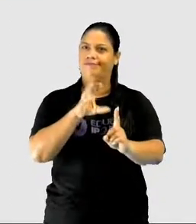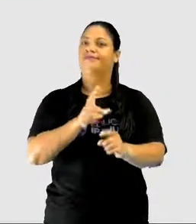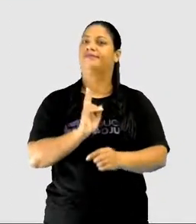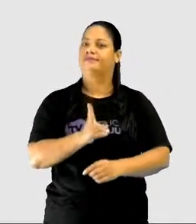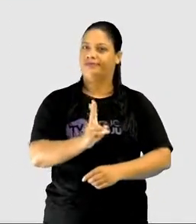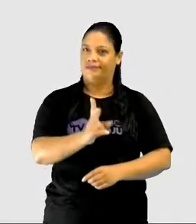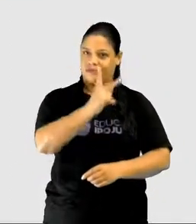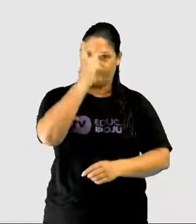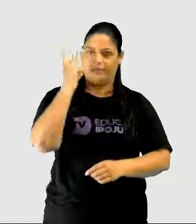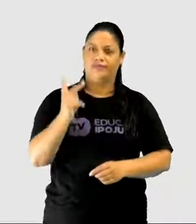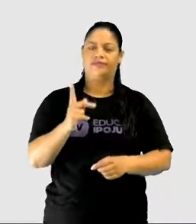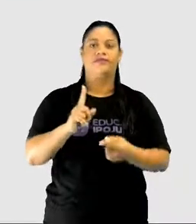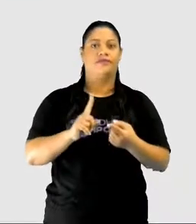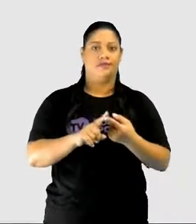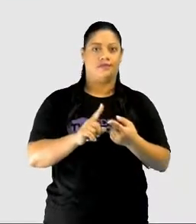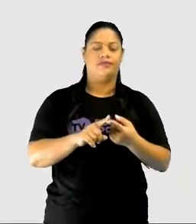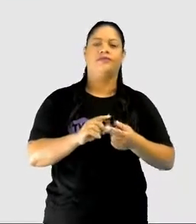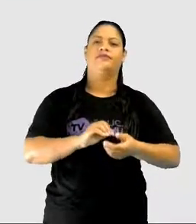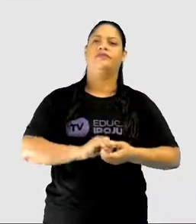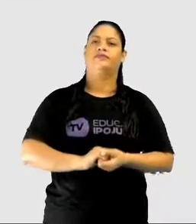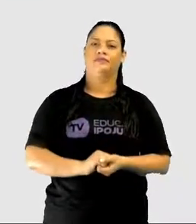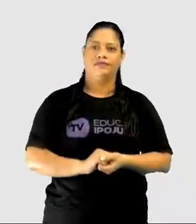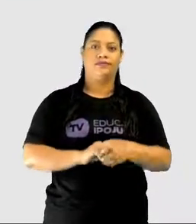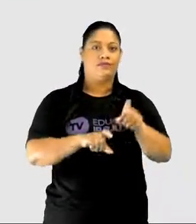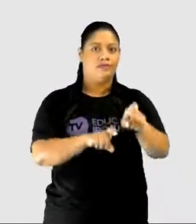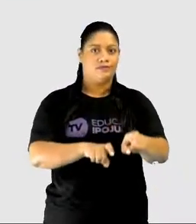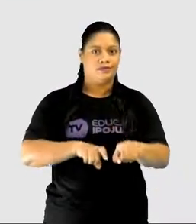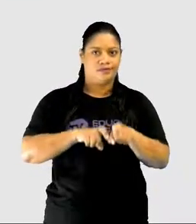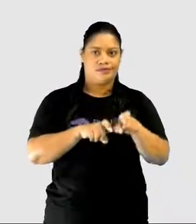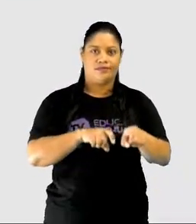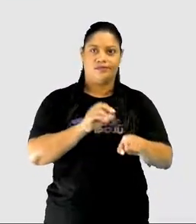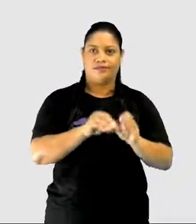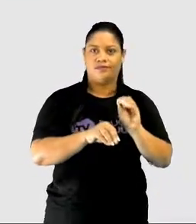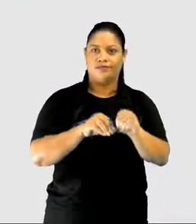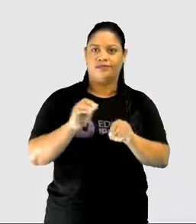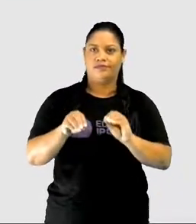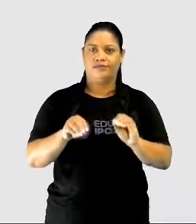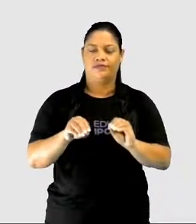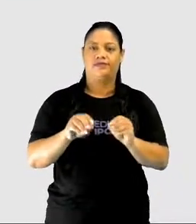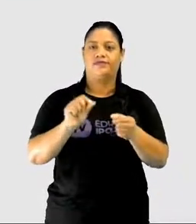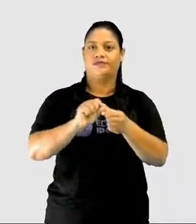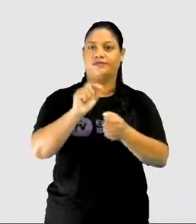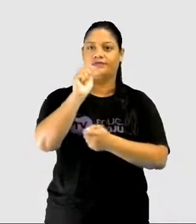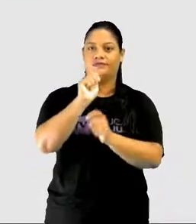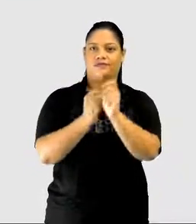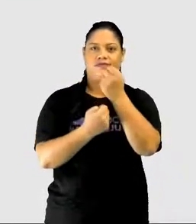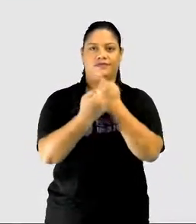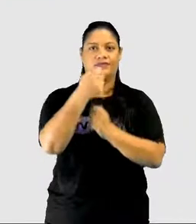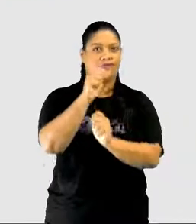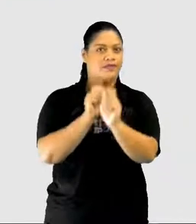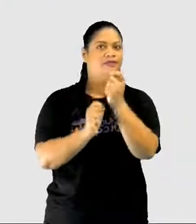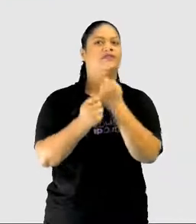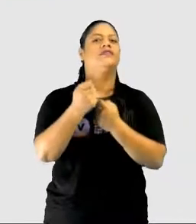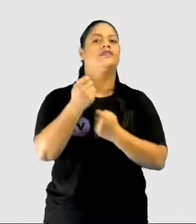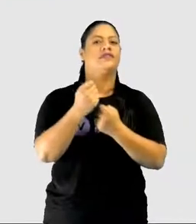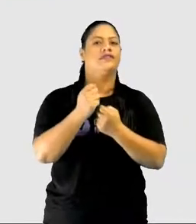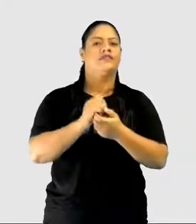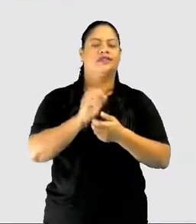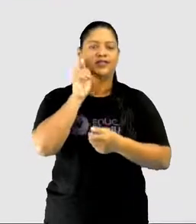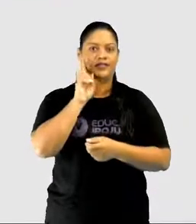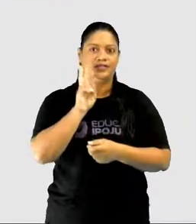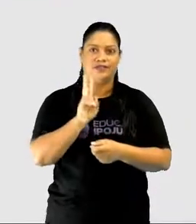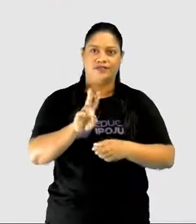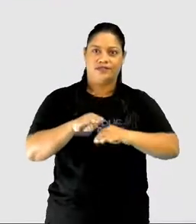Também influencia na agricultura, influencia na construção das indústrias. Então, a gente vê aí a